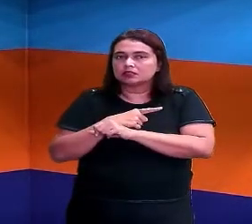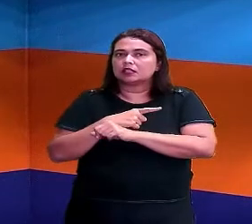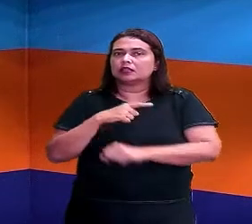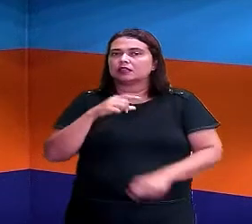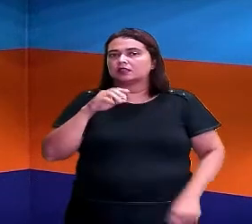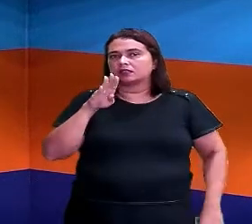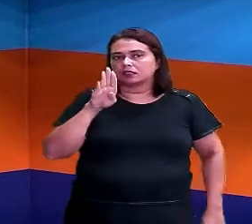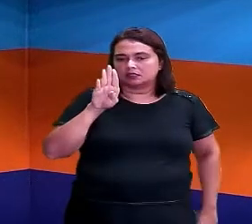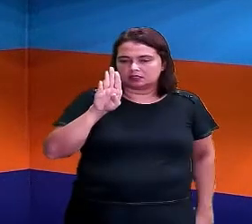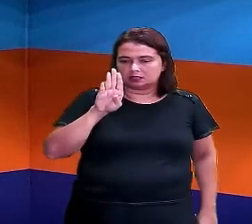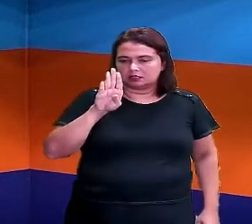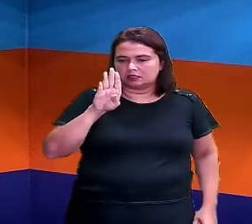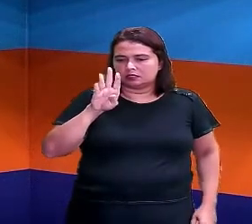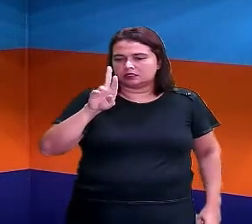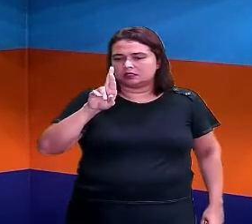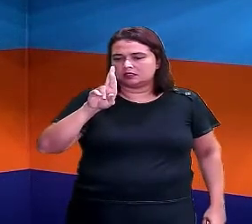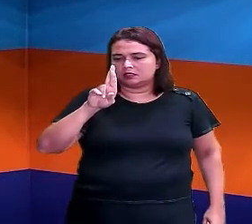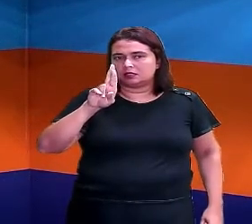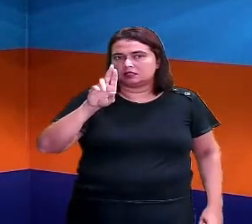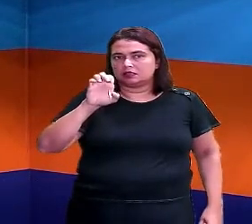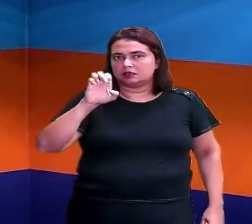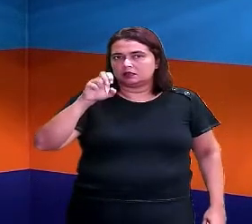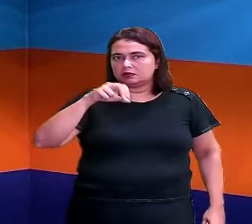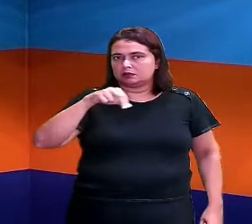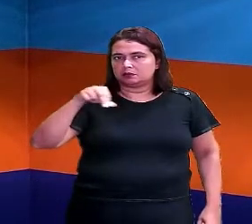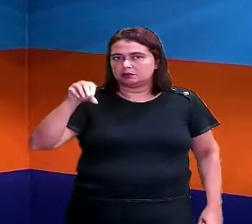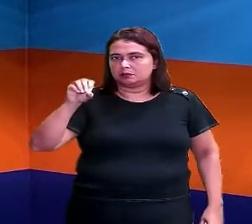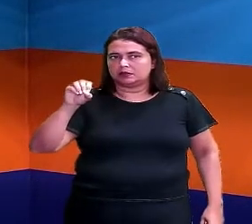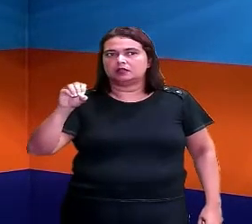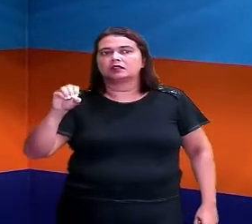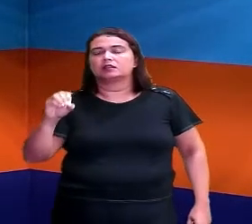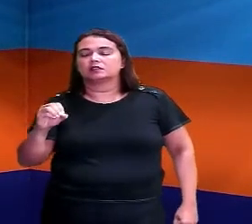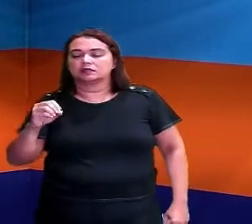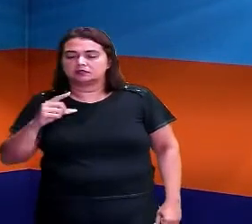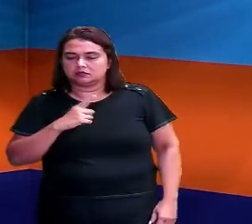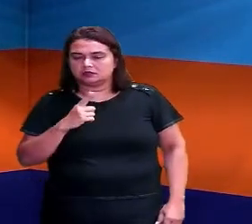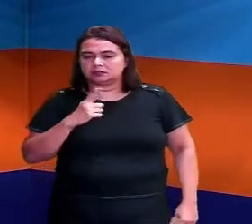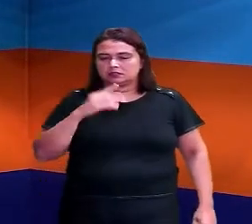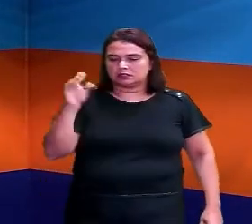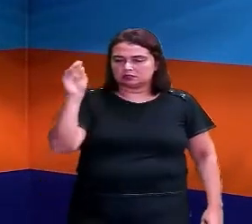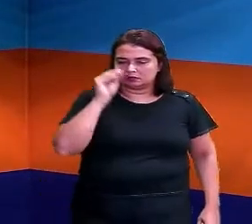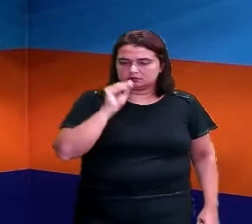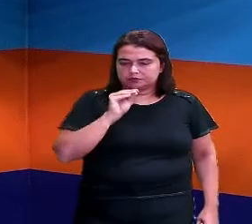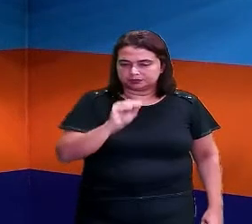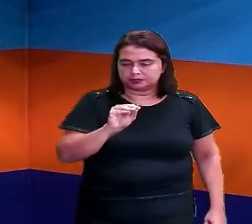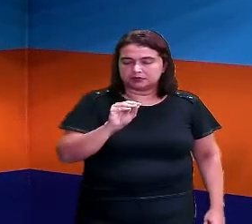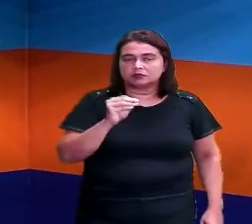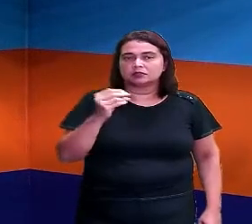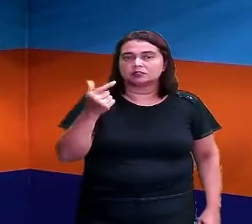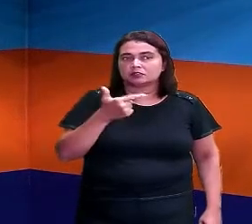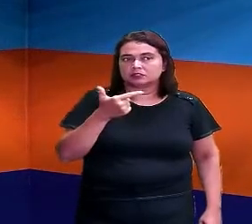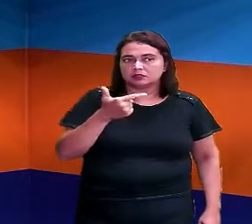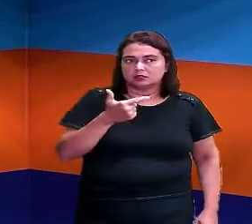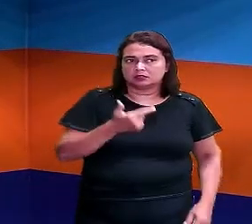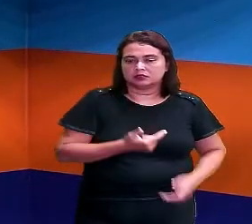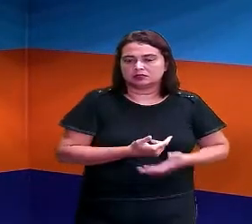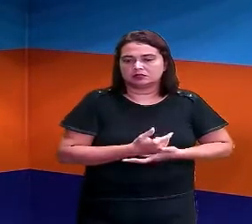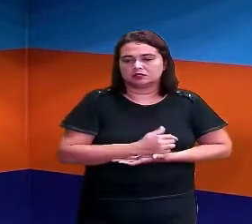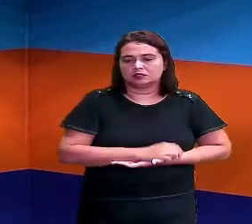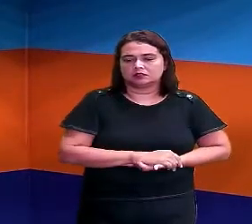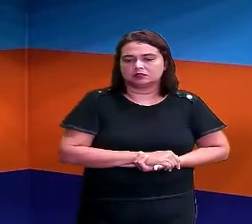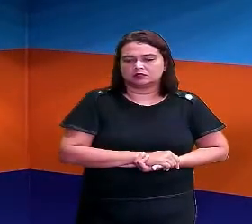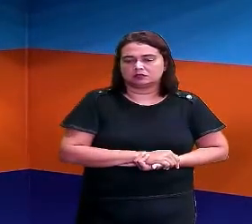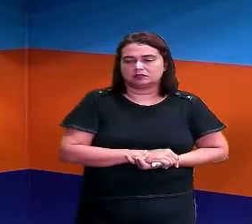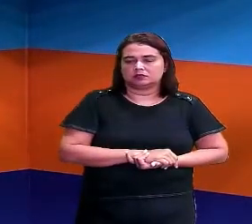Tem com a letrinha B. Breno, esse nome aqui. Então, esse nome Breno, eu vou escrever no segundo lugar.